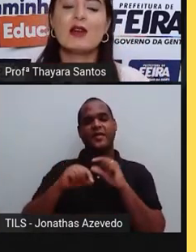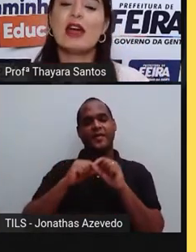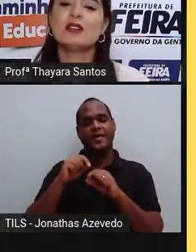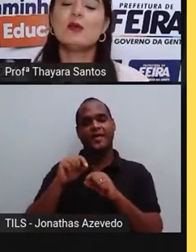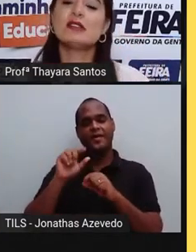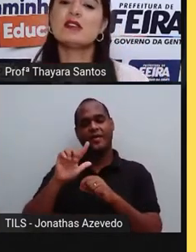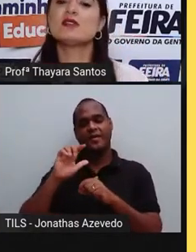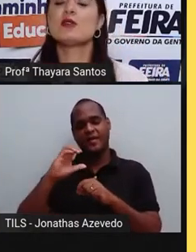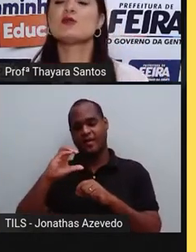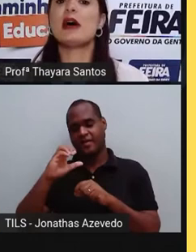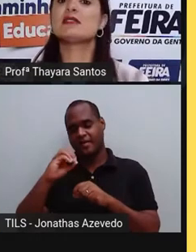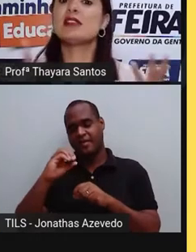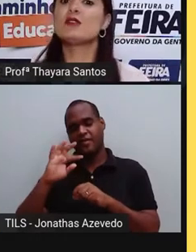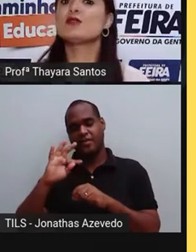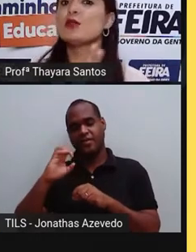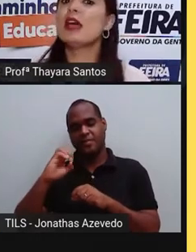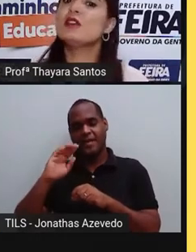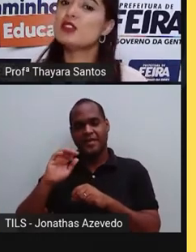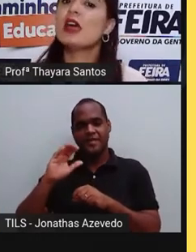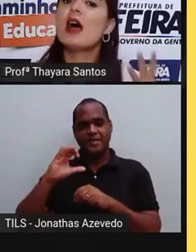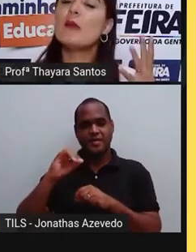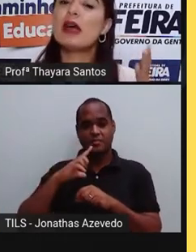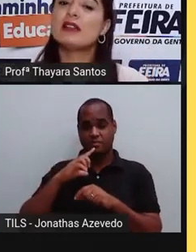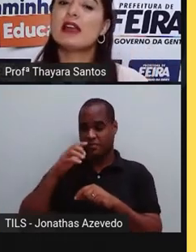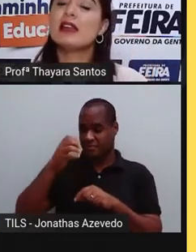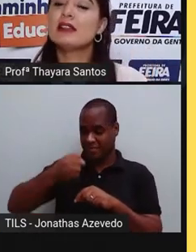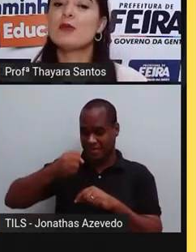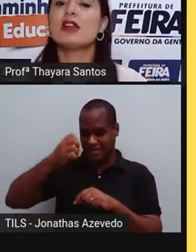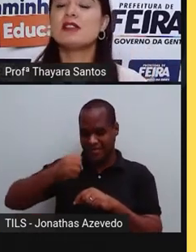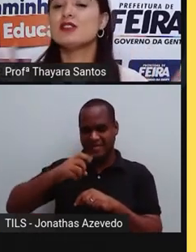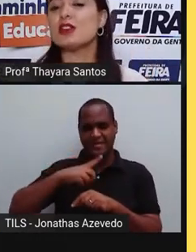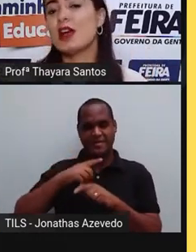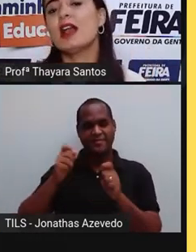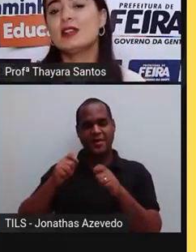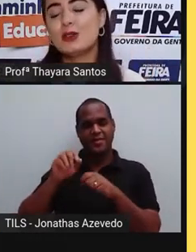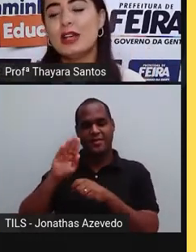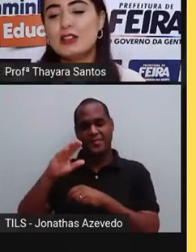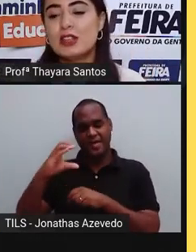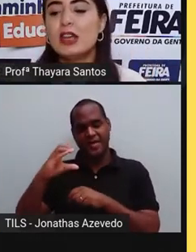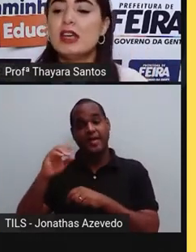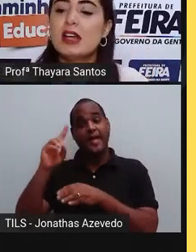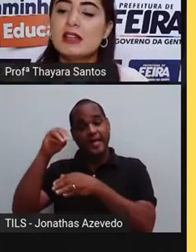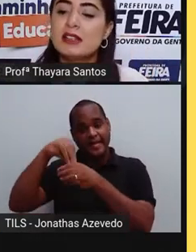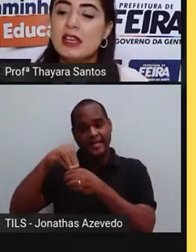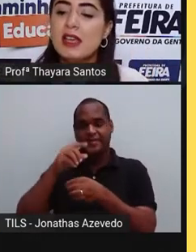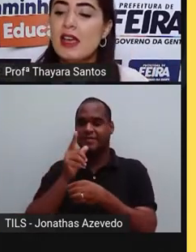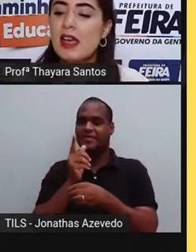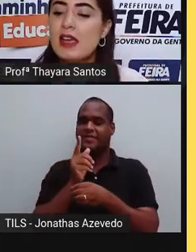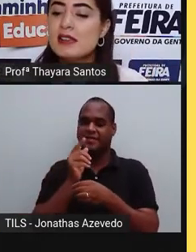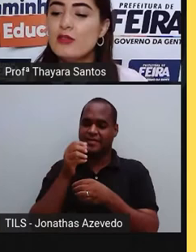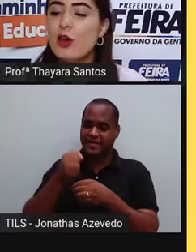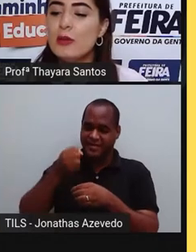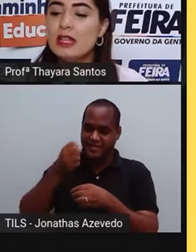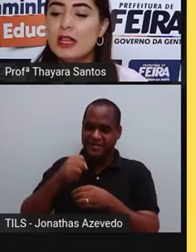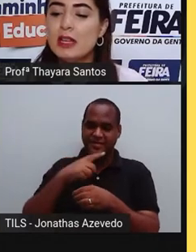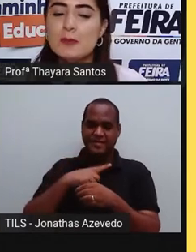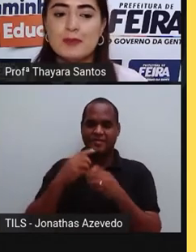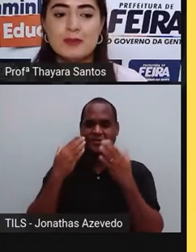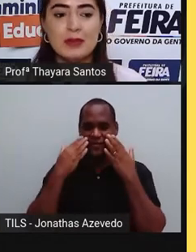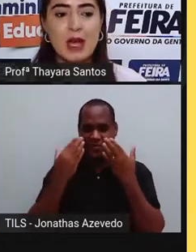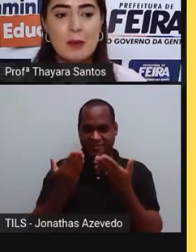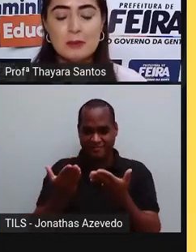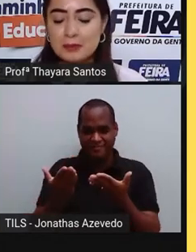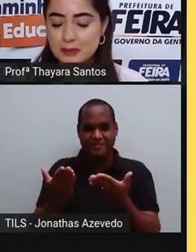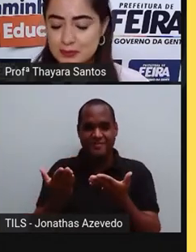Então, lactobacilos são os bacilos do leite, a bactéria que está presente ali no leite. E ela tem essa forma daqui,